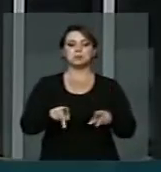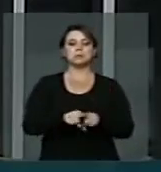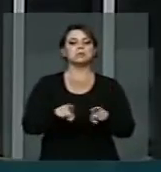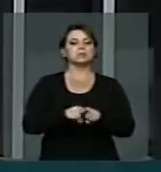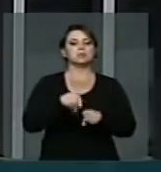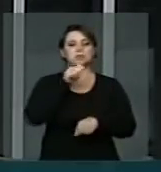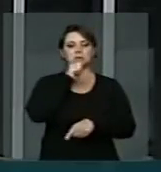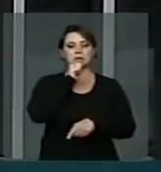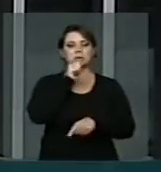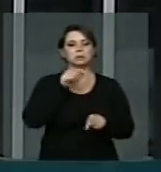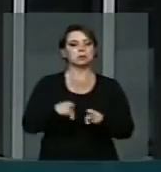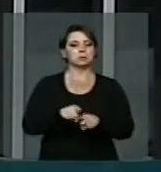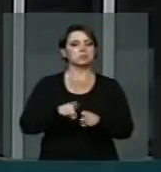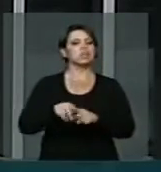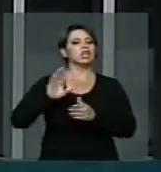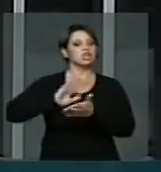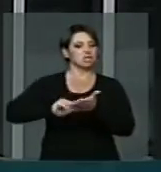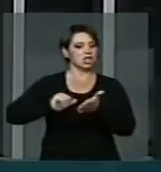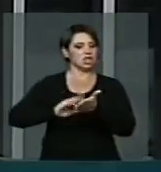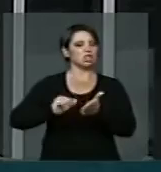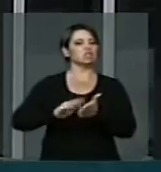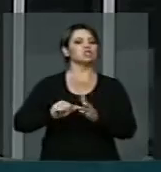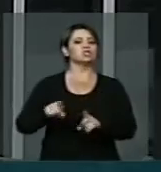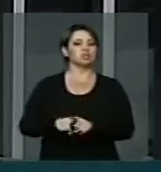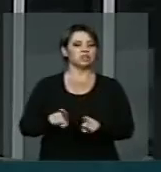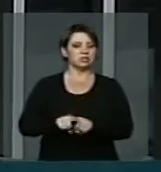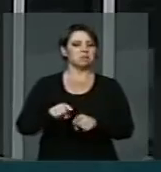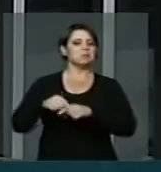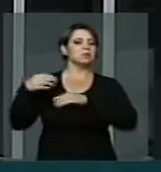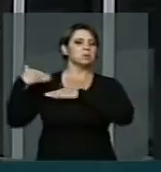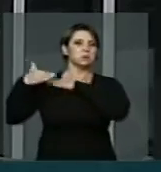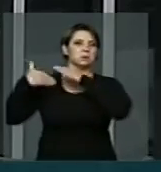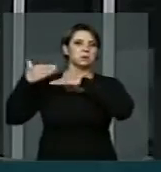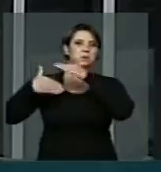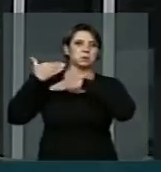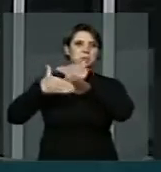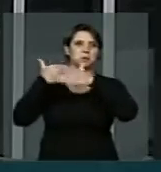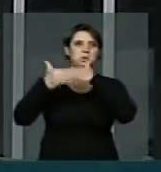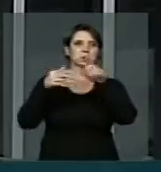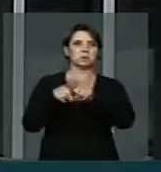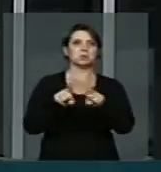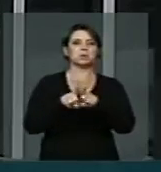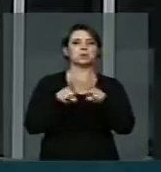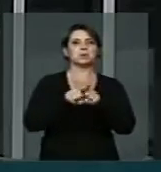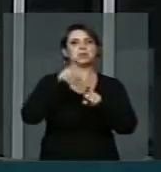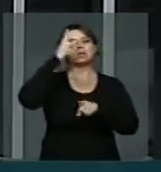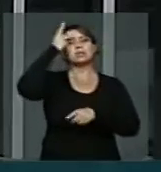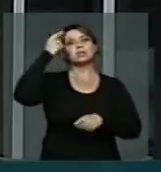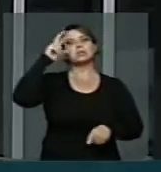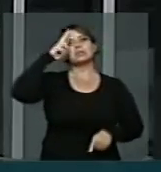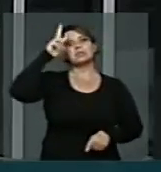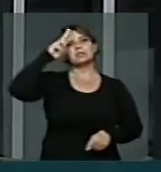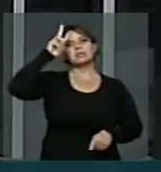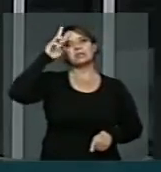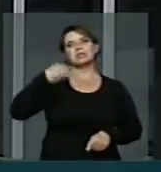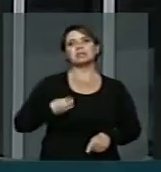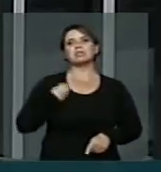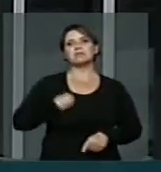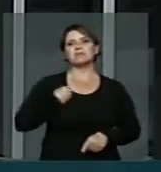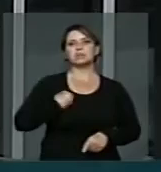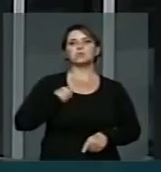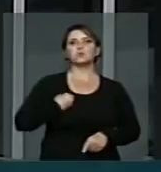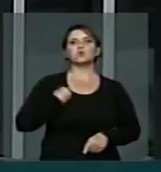porque vem também na retirada dos seus direitos progressiva, um outro atentado à sua história de vida de trabalho.